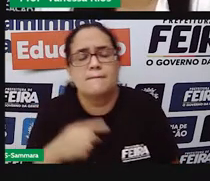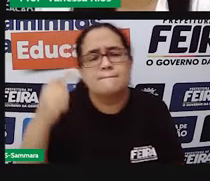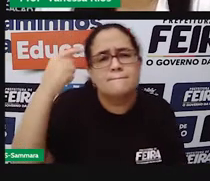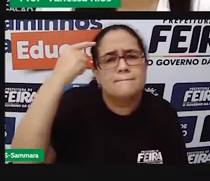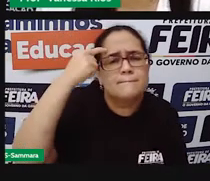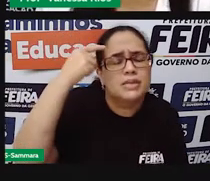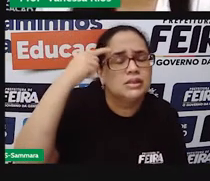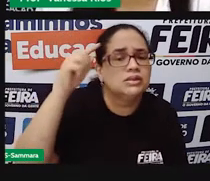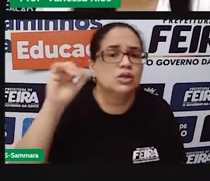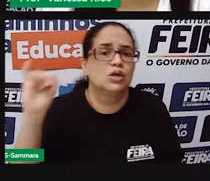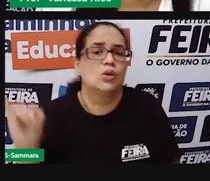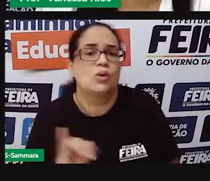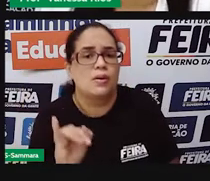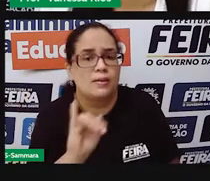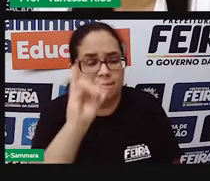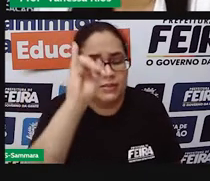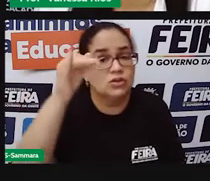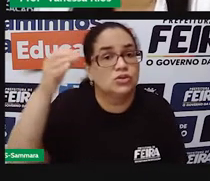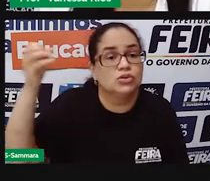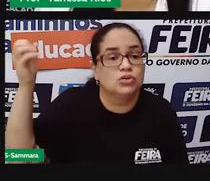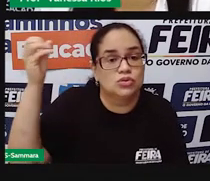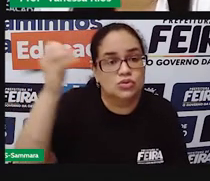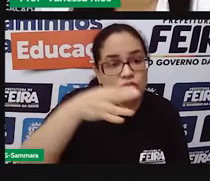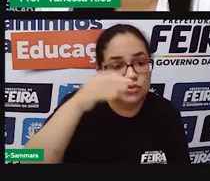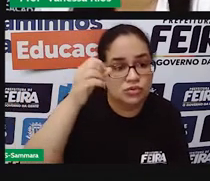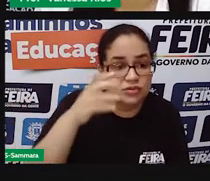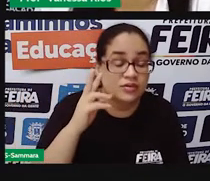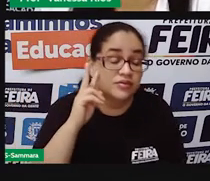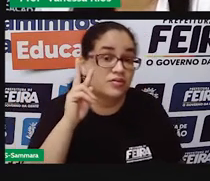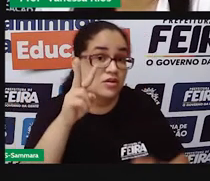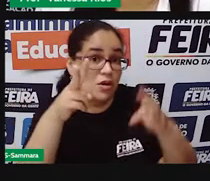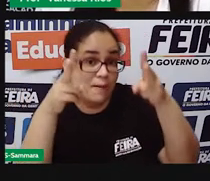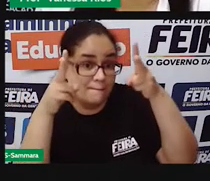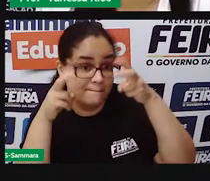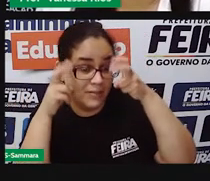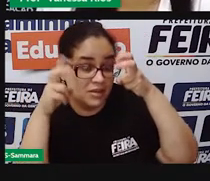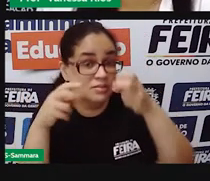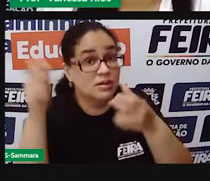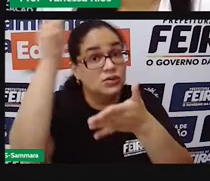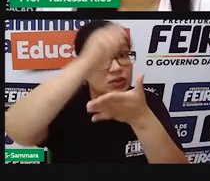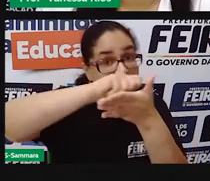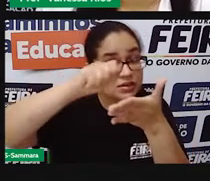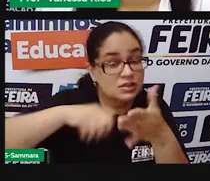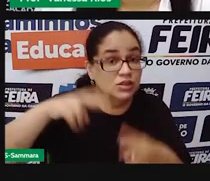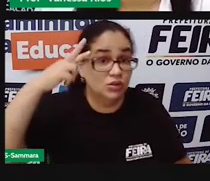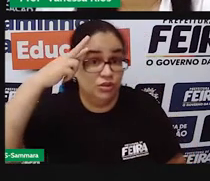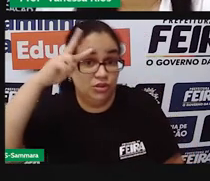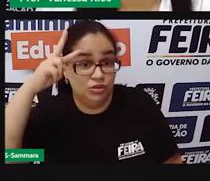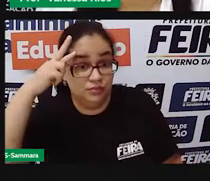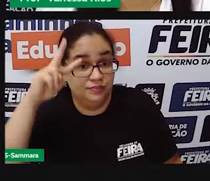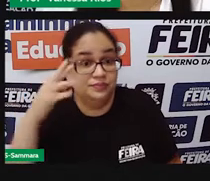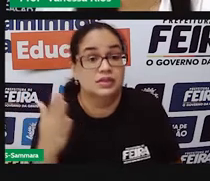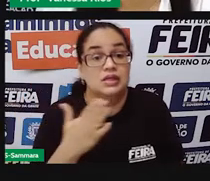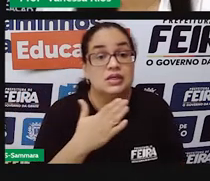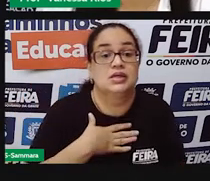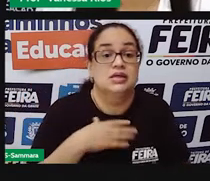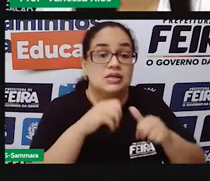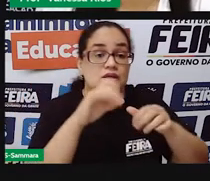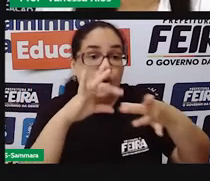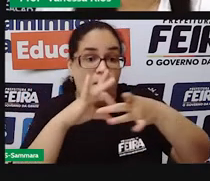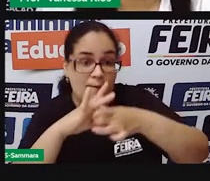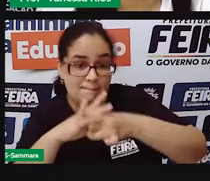importante e muito atual. Então, vamos lá observar o que é que tem escrito aí nessa tirinha. Estamos numa